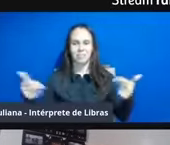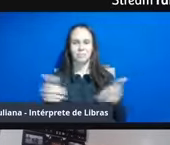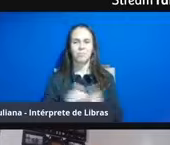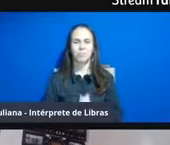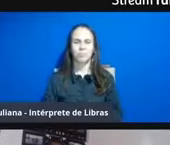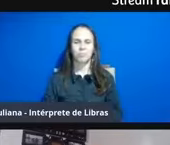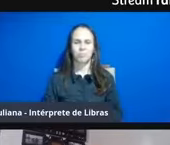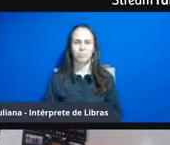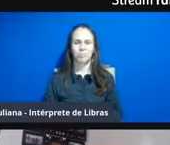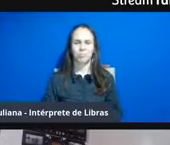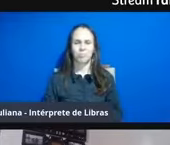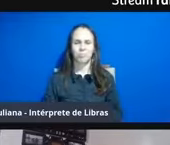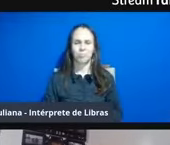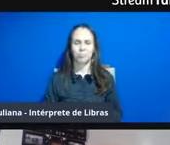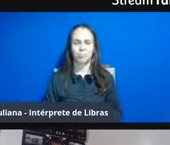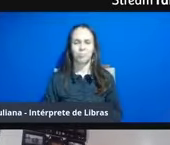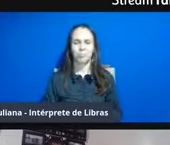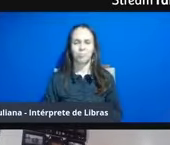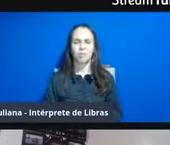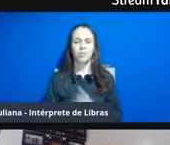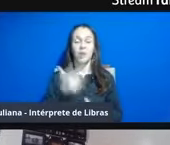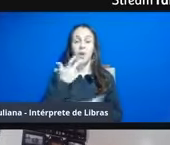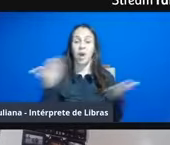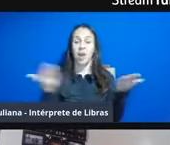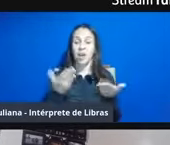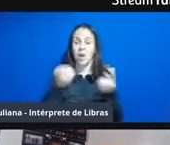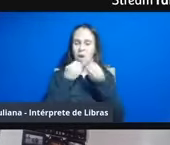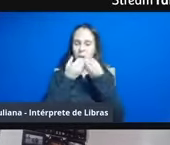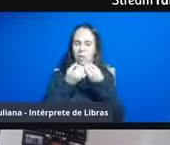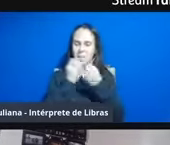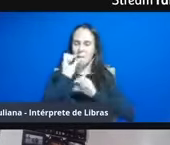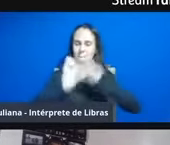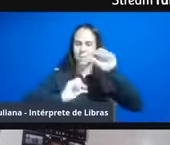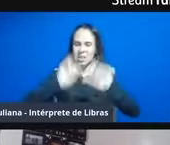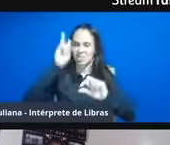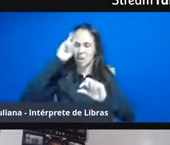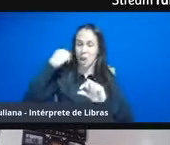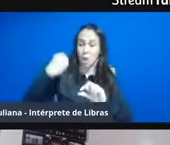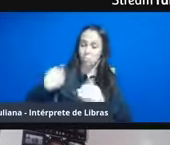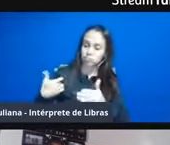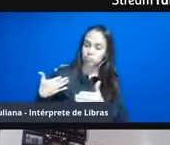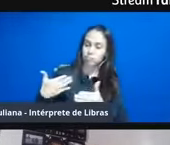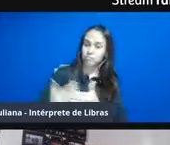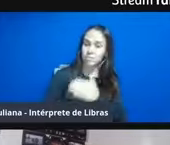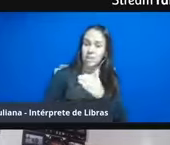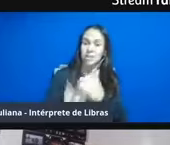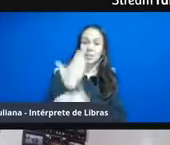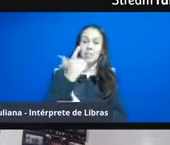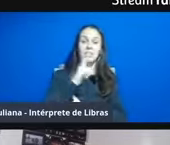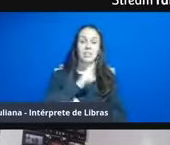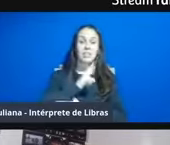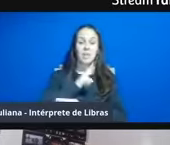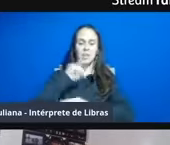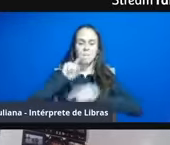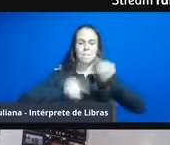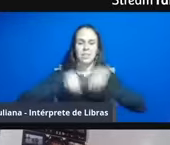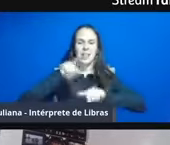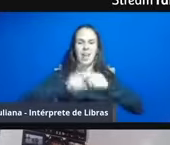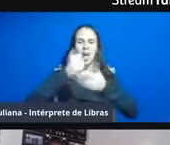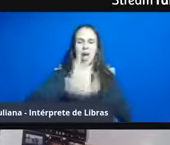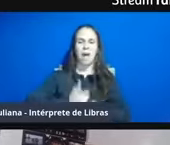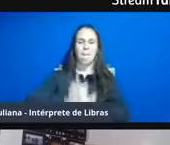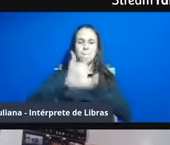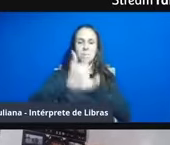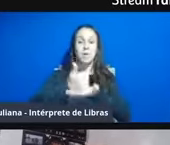contar um pouquinho da história e da concepção, a gente vai utilizar um material de apoio para que o público possa